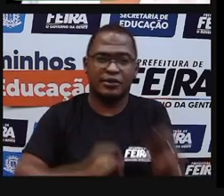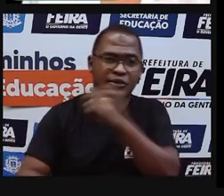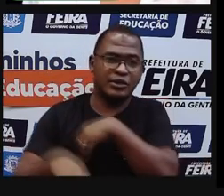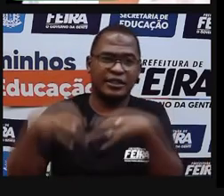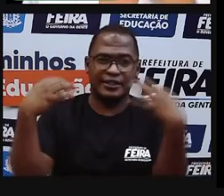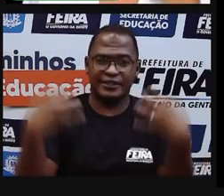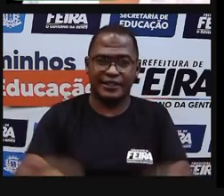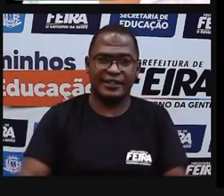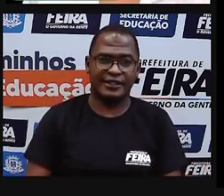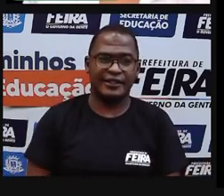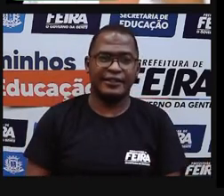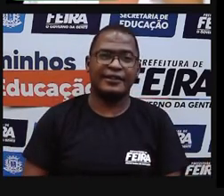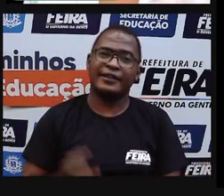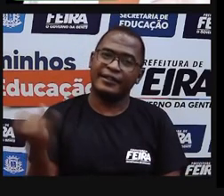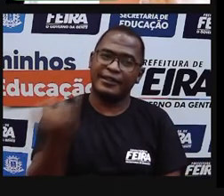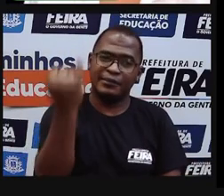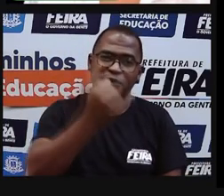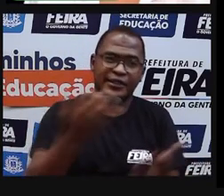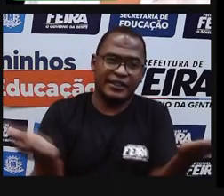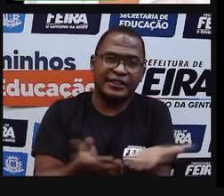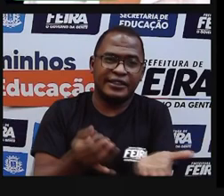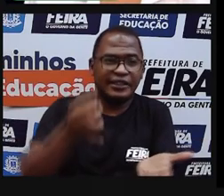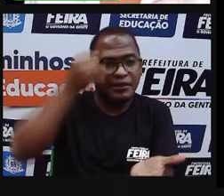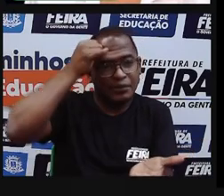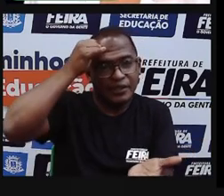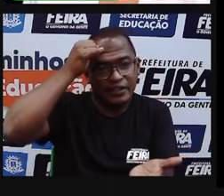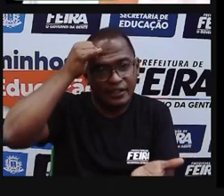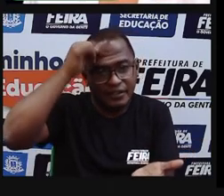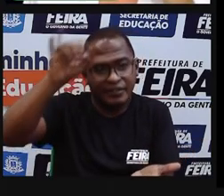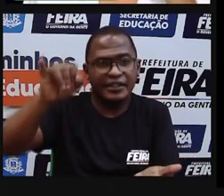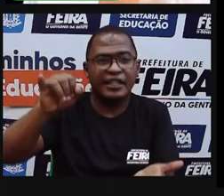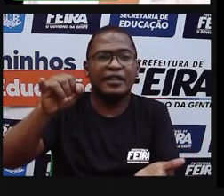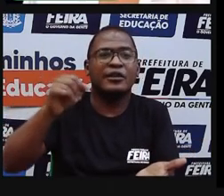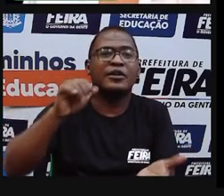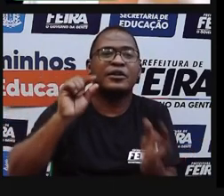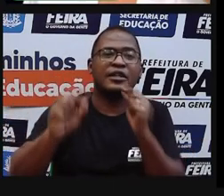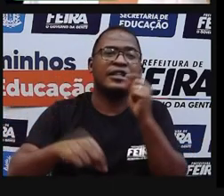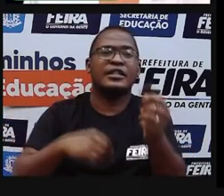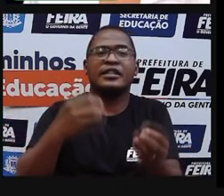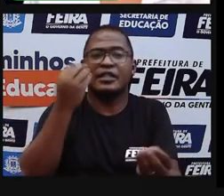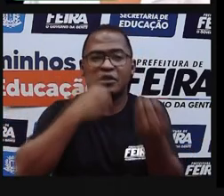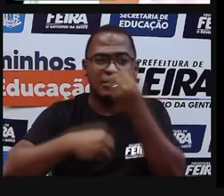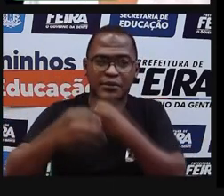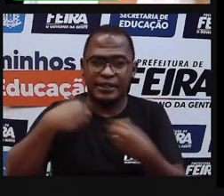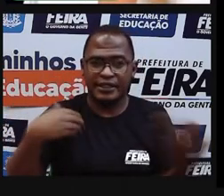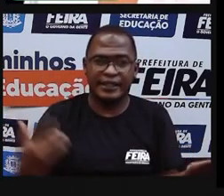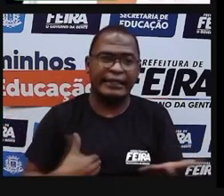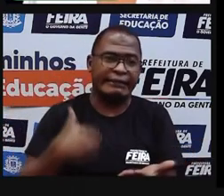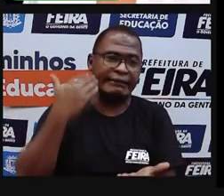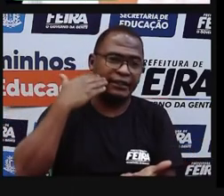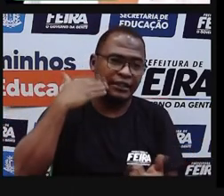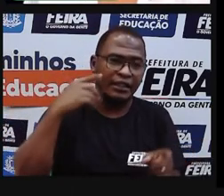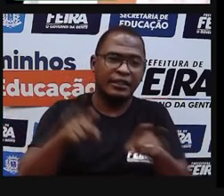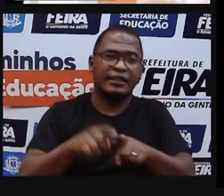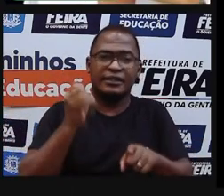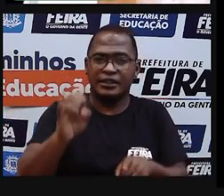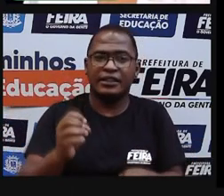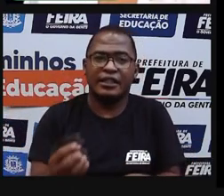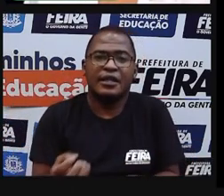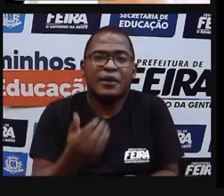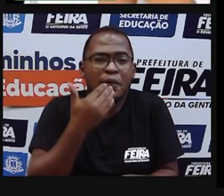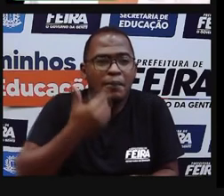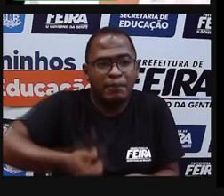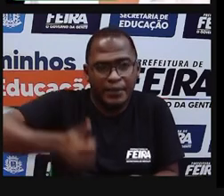Por isso que eu digo para vocês, a gente não pode cansar de se cuidar. De sempre lembrar dos benefícios e dos malefícios. Quando a gente